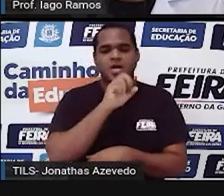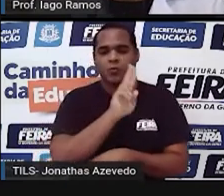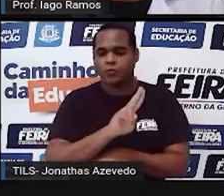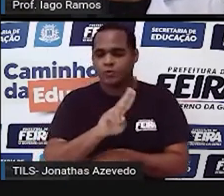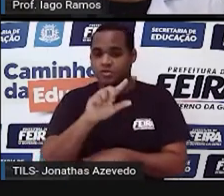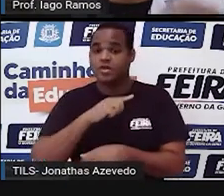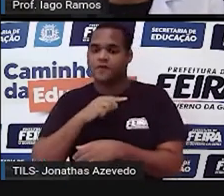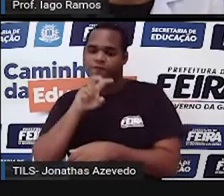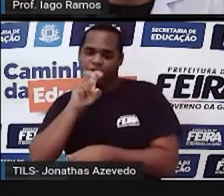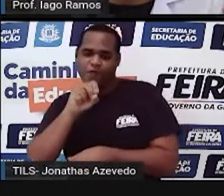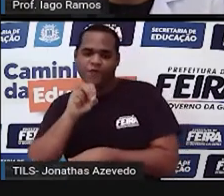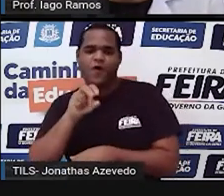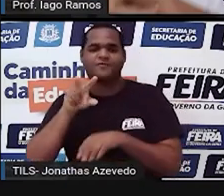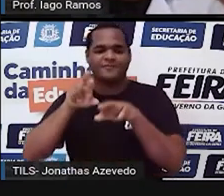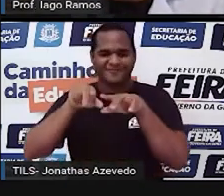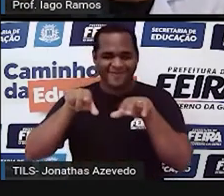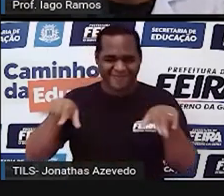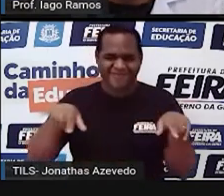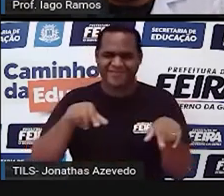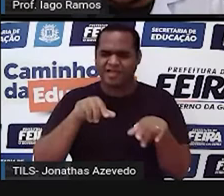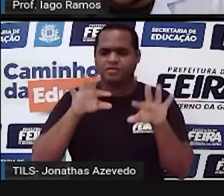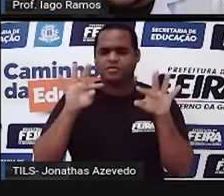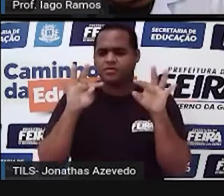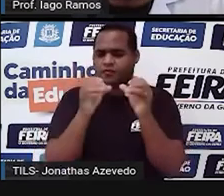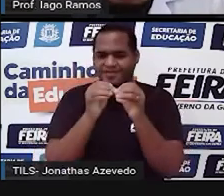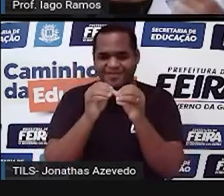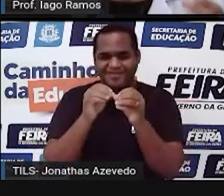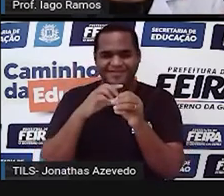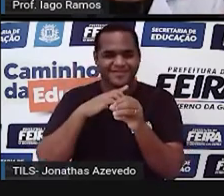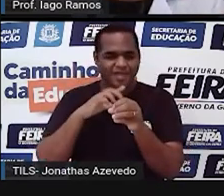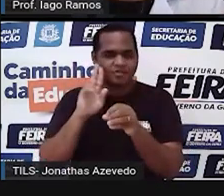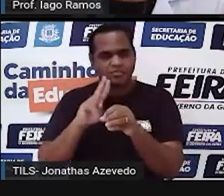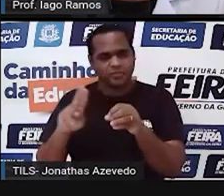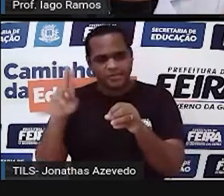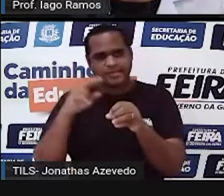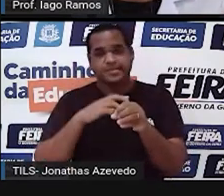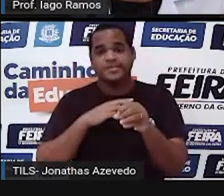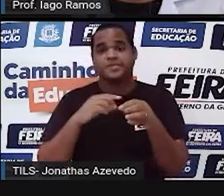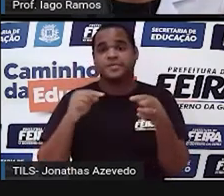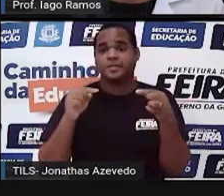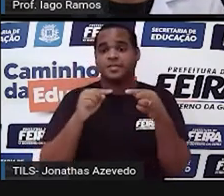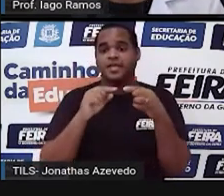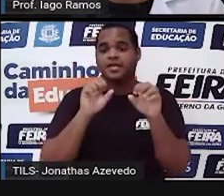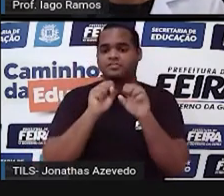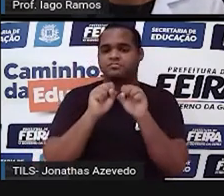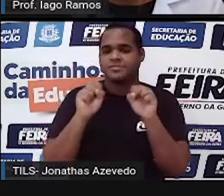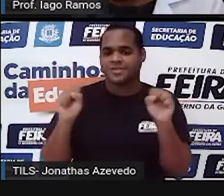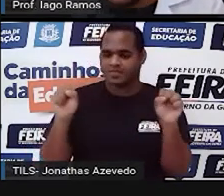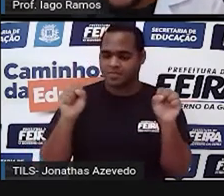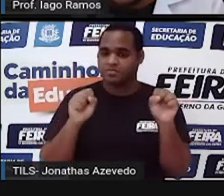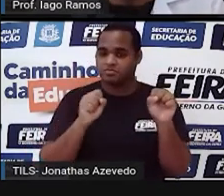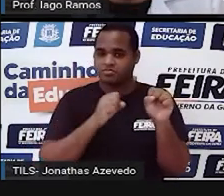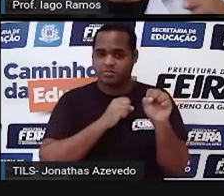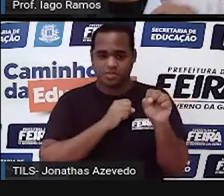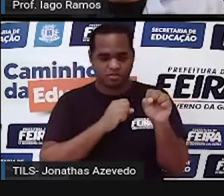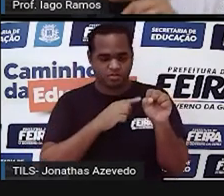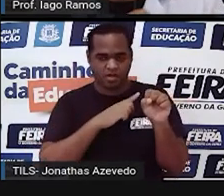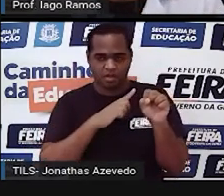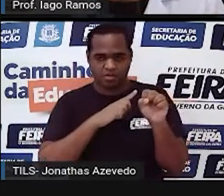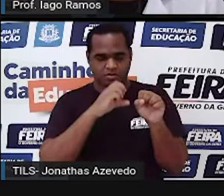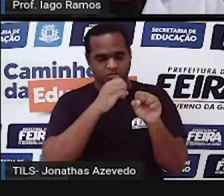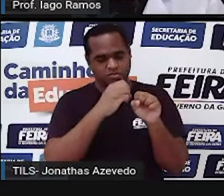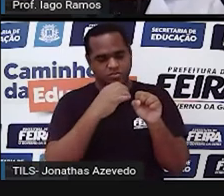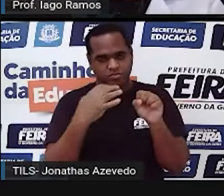a titia, o vovô, a vovó, o que todo mundo usa, é o sistema de numeração decimal ou